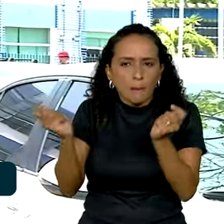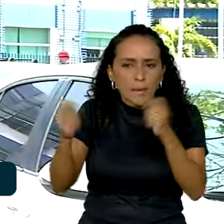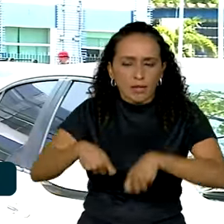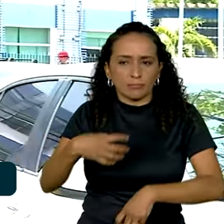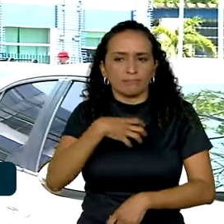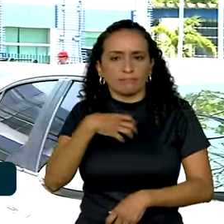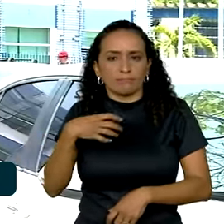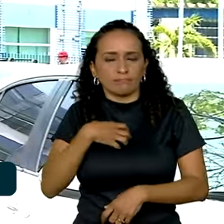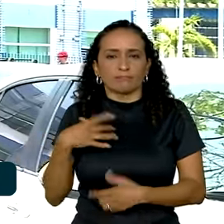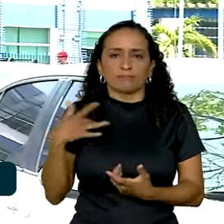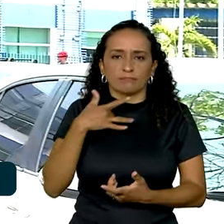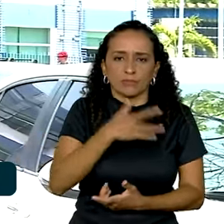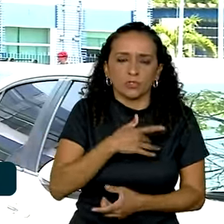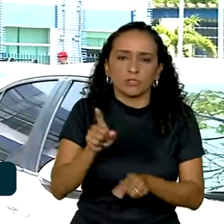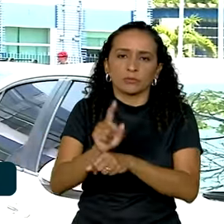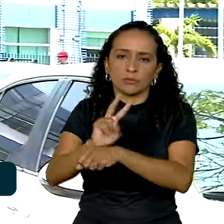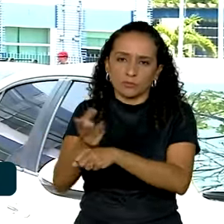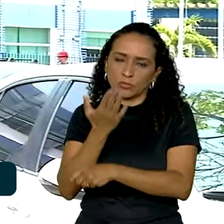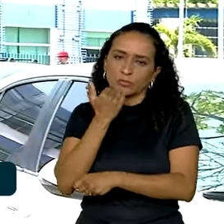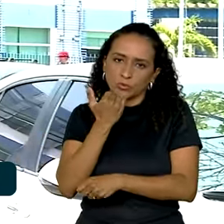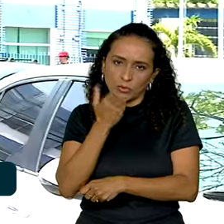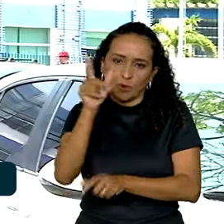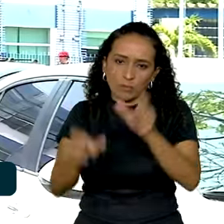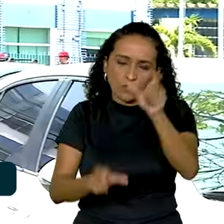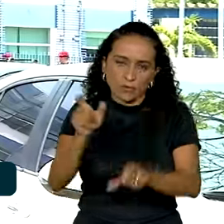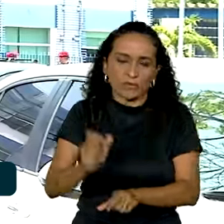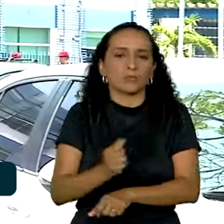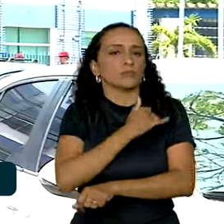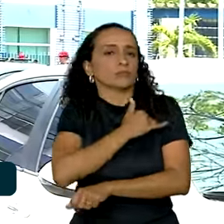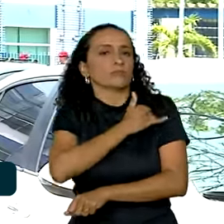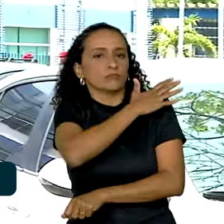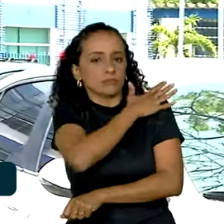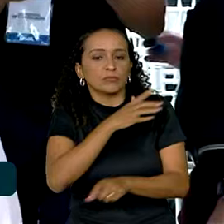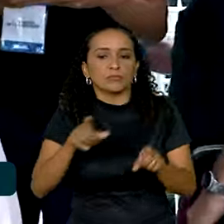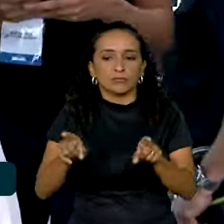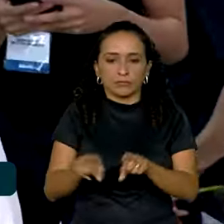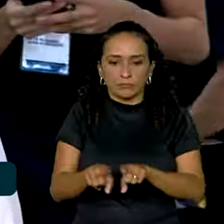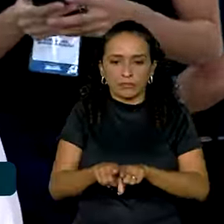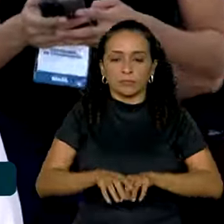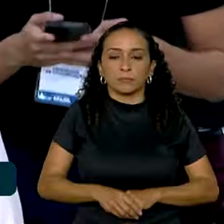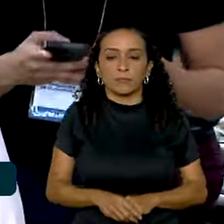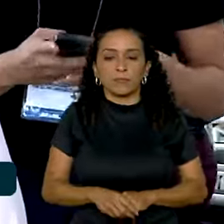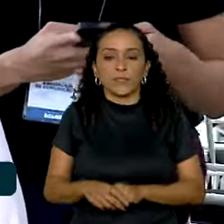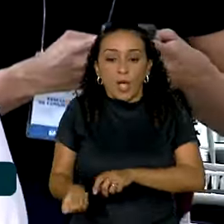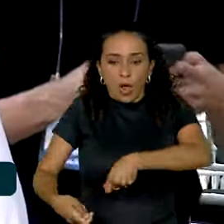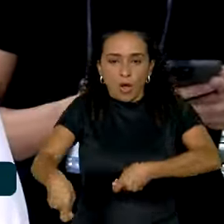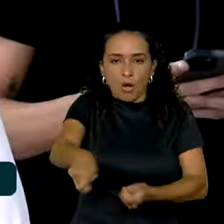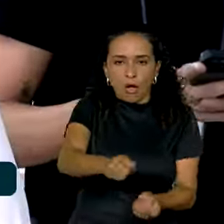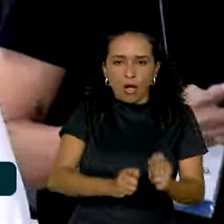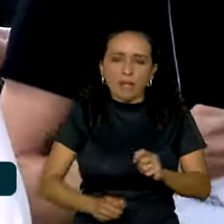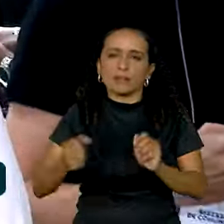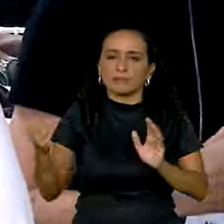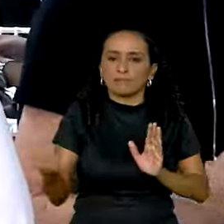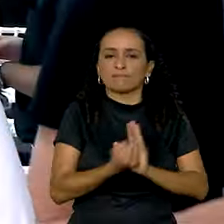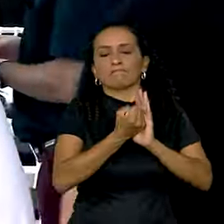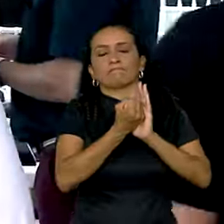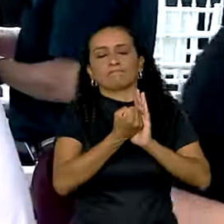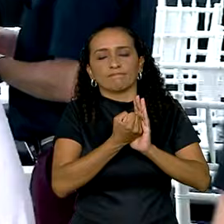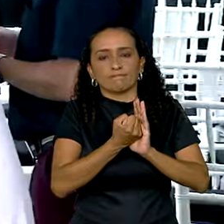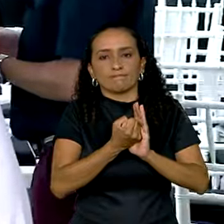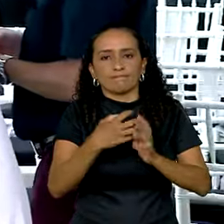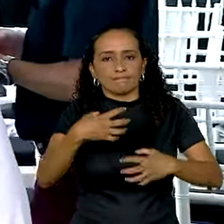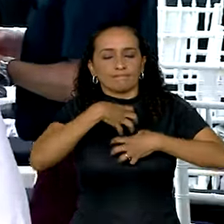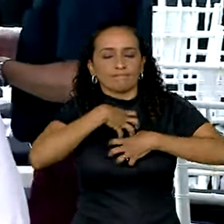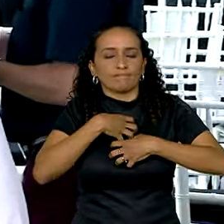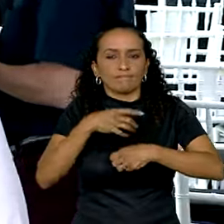alimentação e proteção à população Yanomami e Uekuana. O garimpo afetou muito a